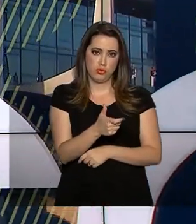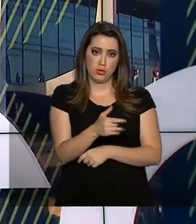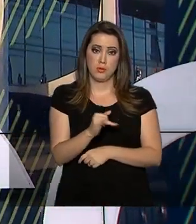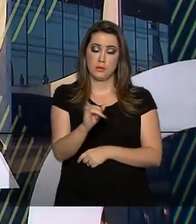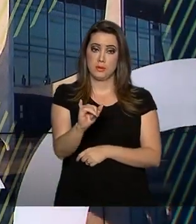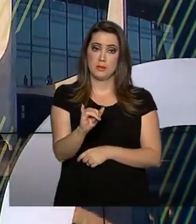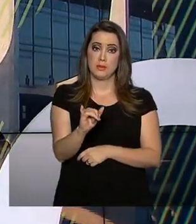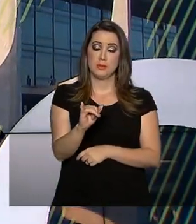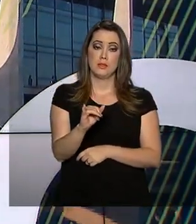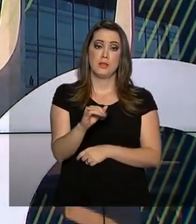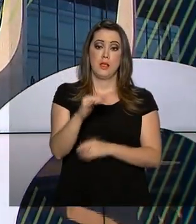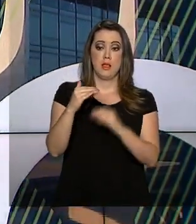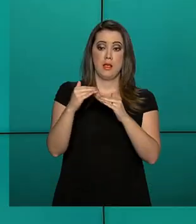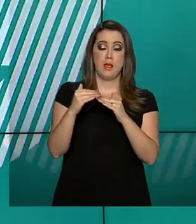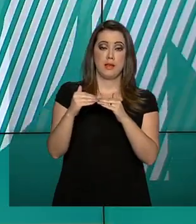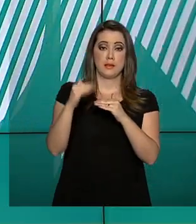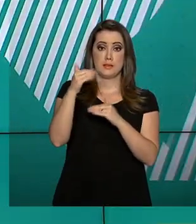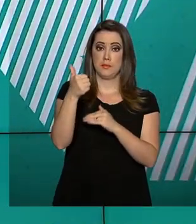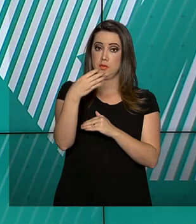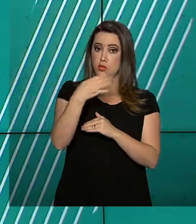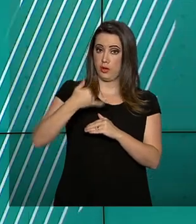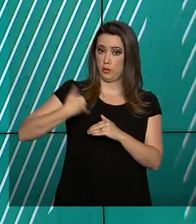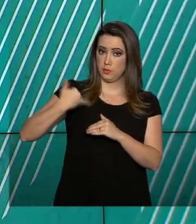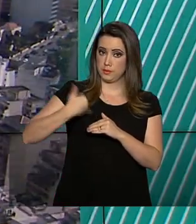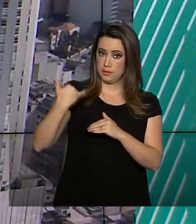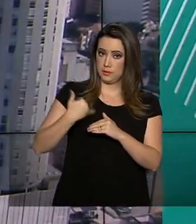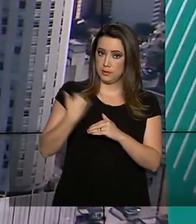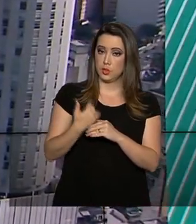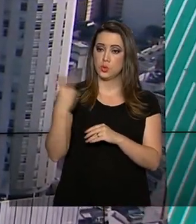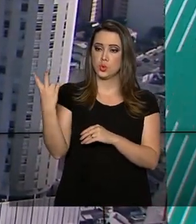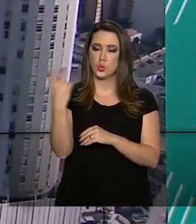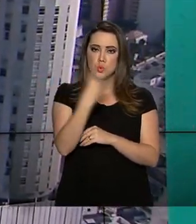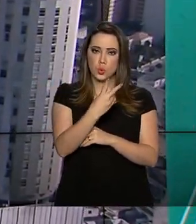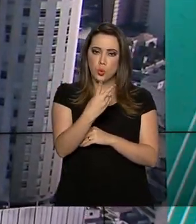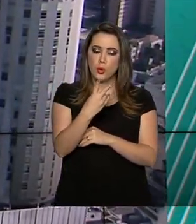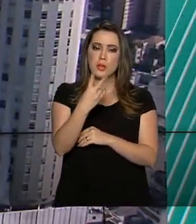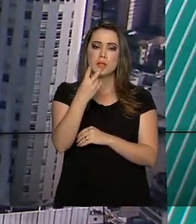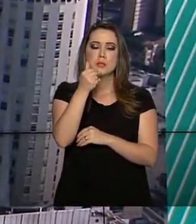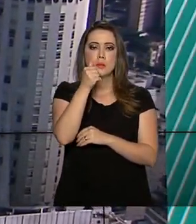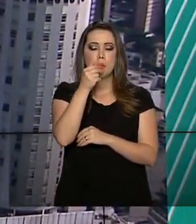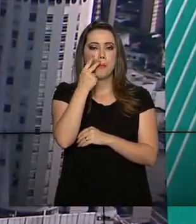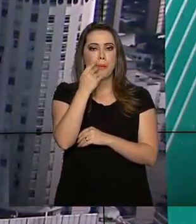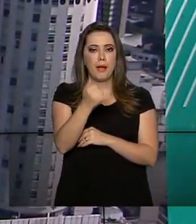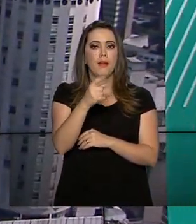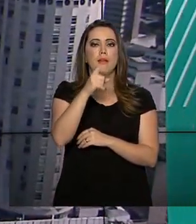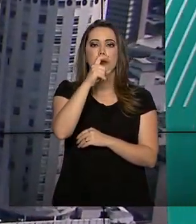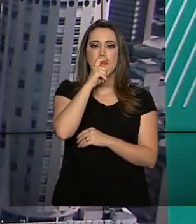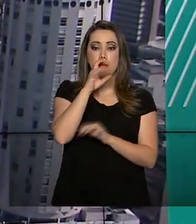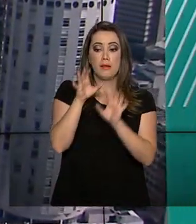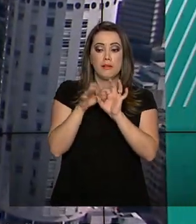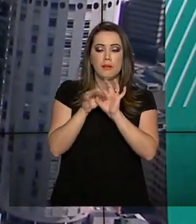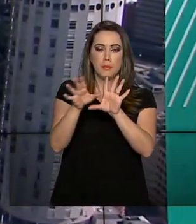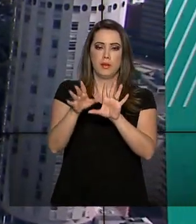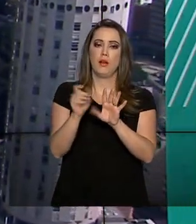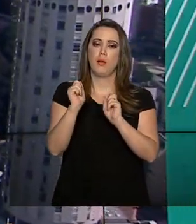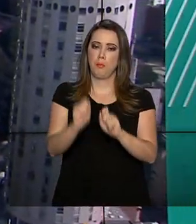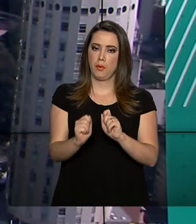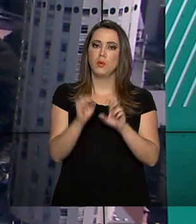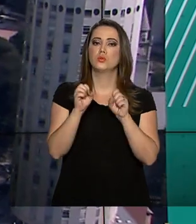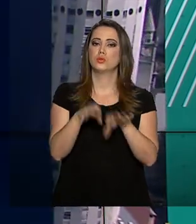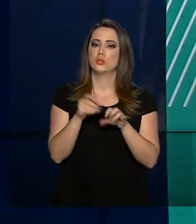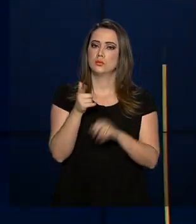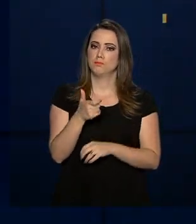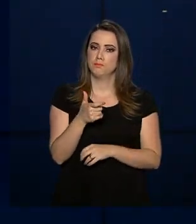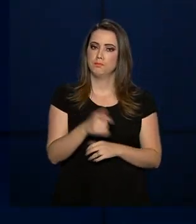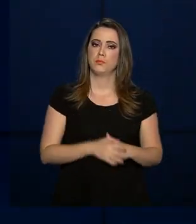responsáveis, ou apenas um na falta do outro. O novo decreto também modifica regras relacionadas às forças de